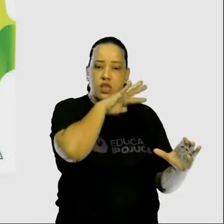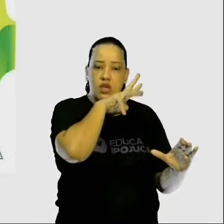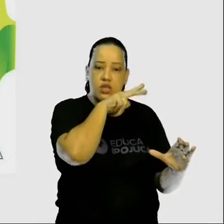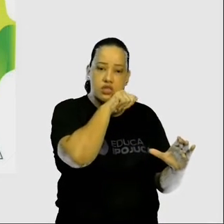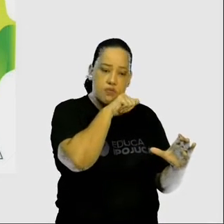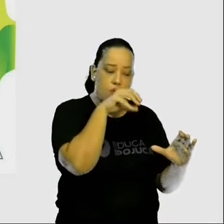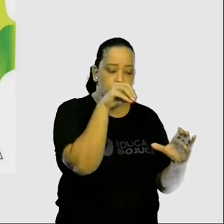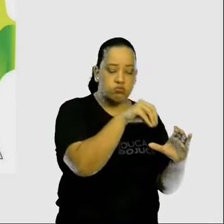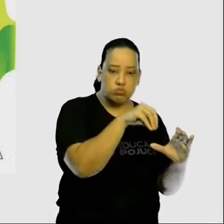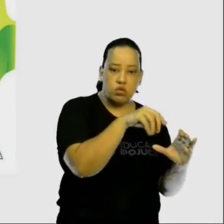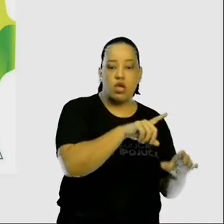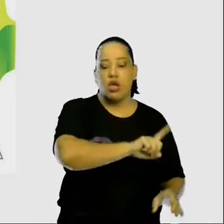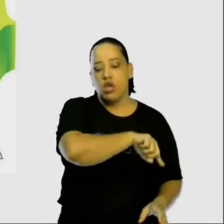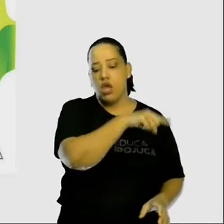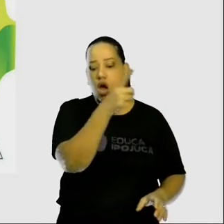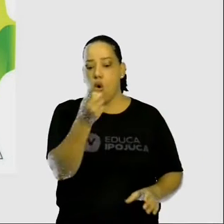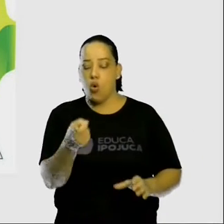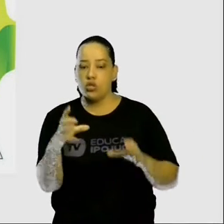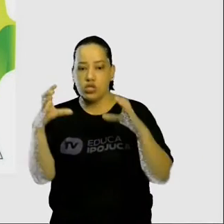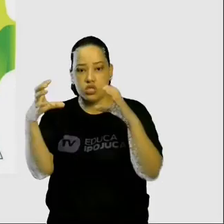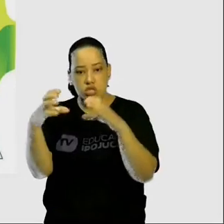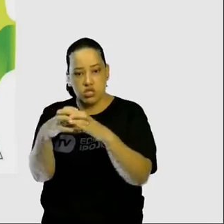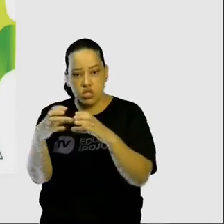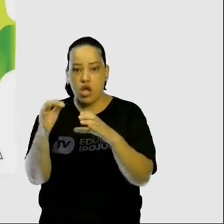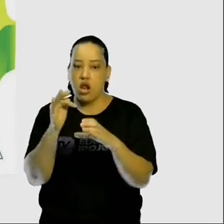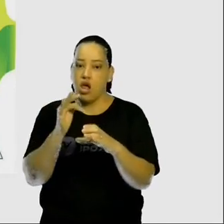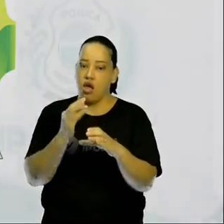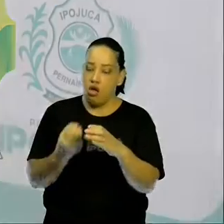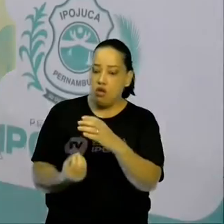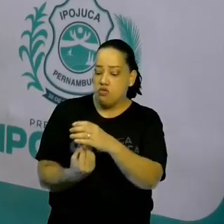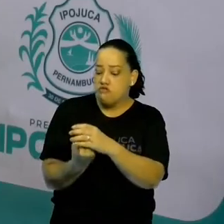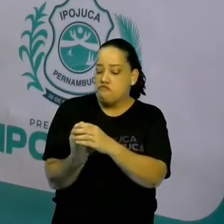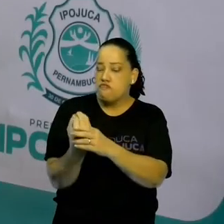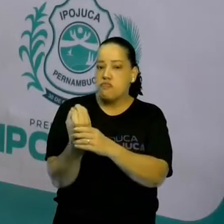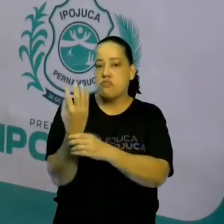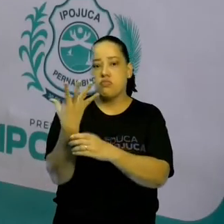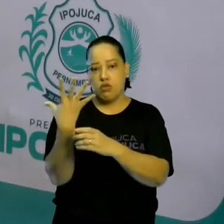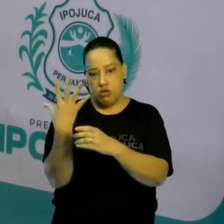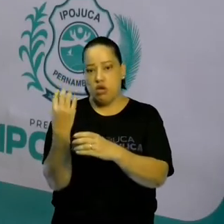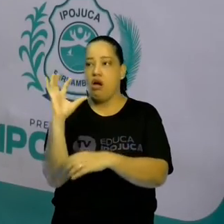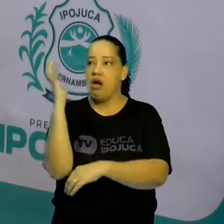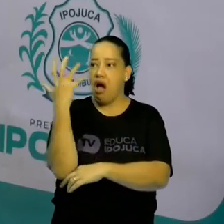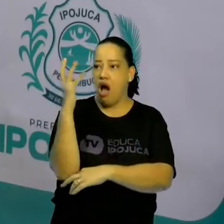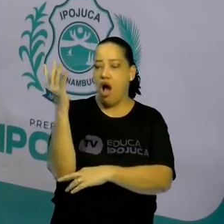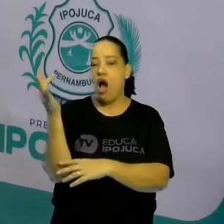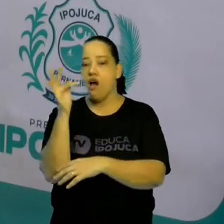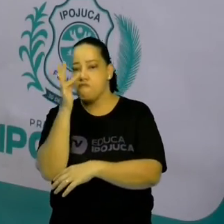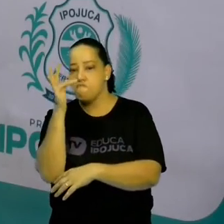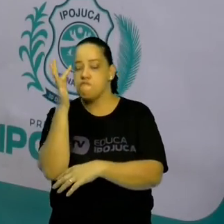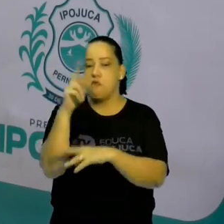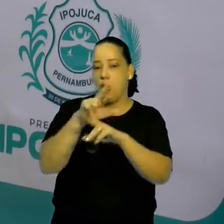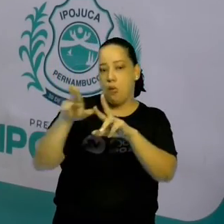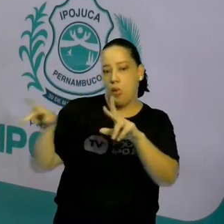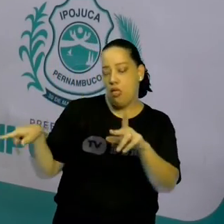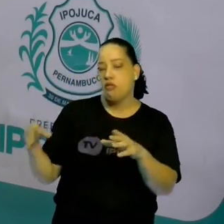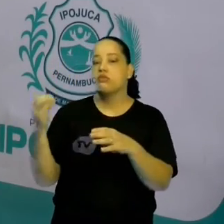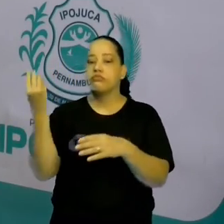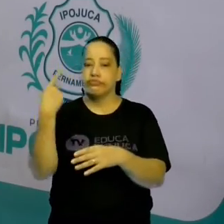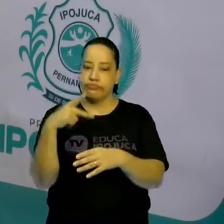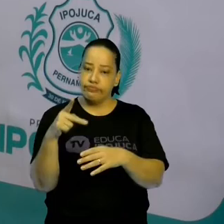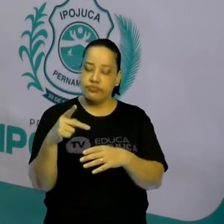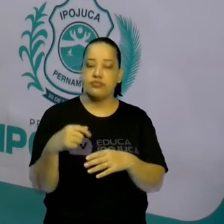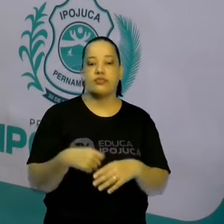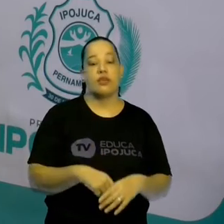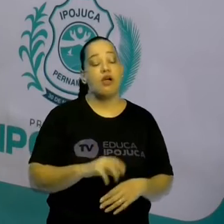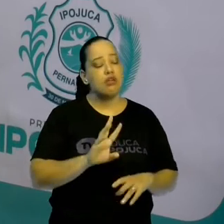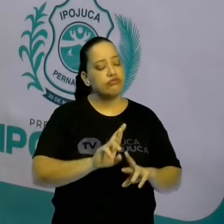vegetal, que vai compor todos os vegetais, todas as árvores, todas as plantas. Qual a